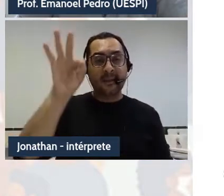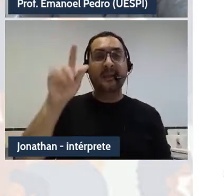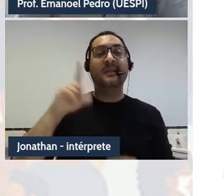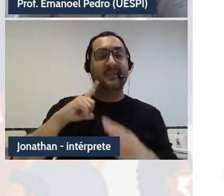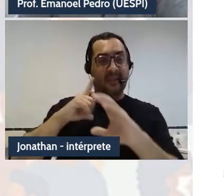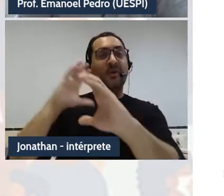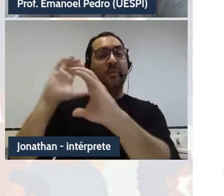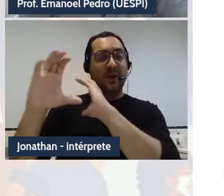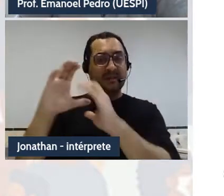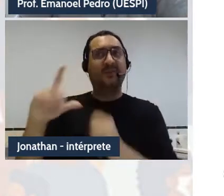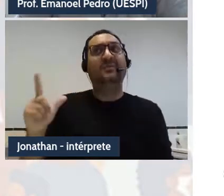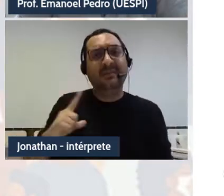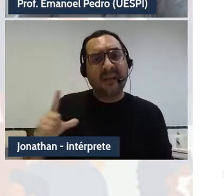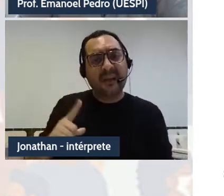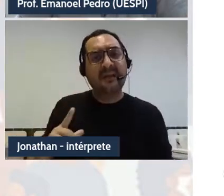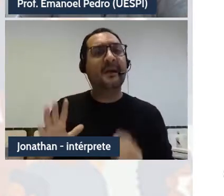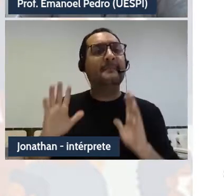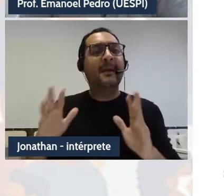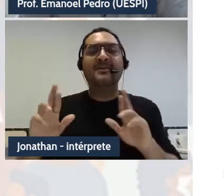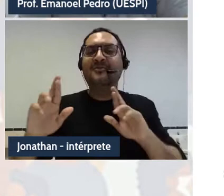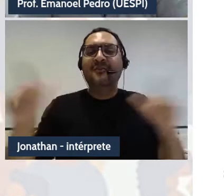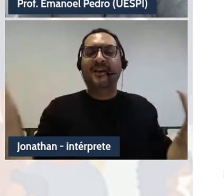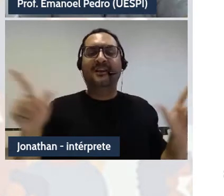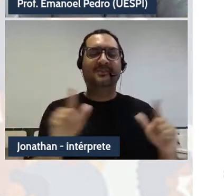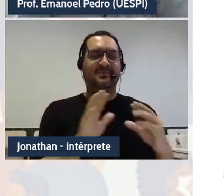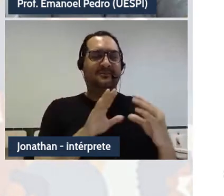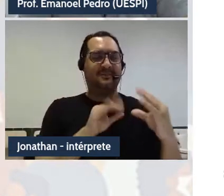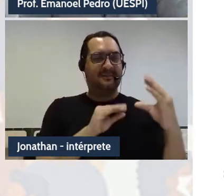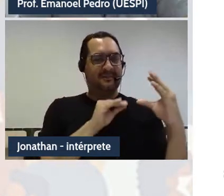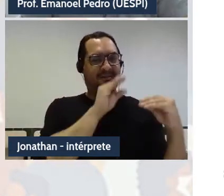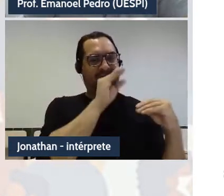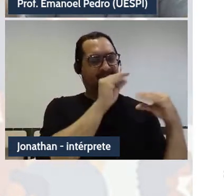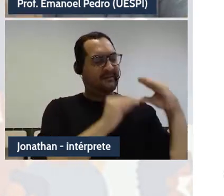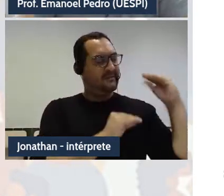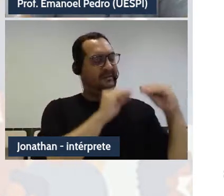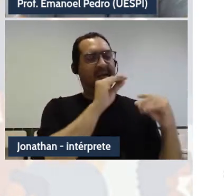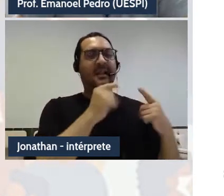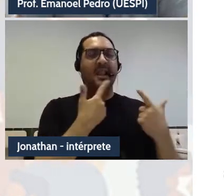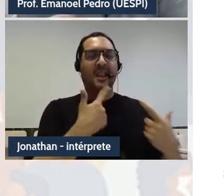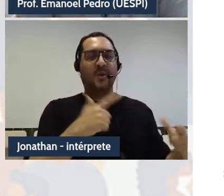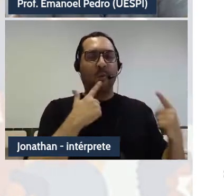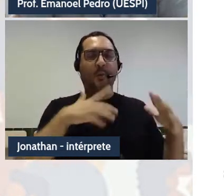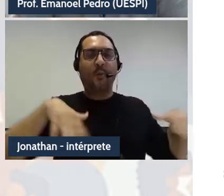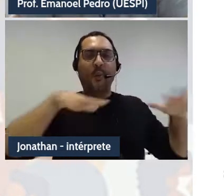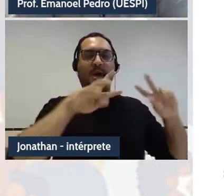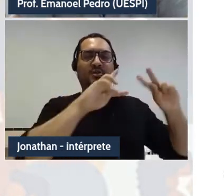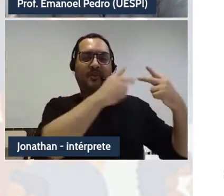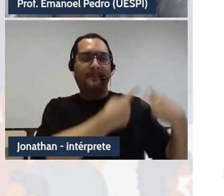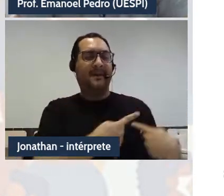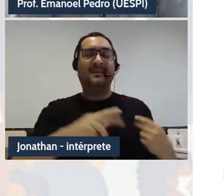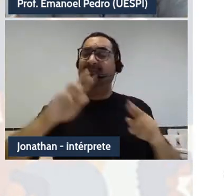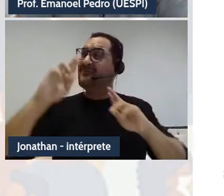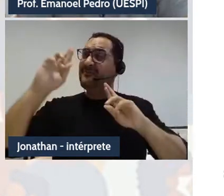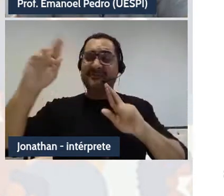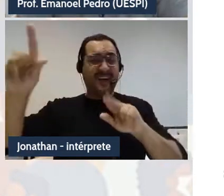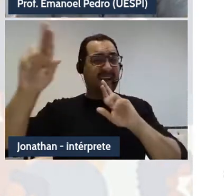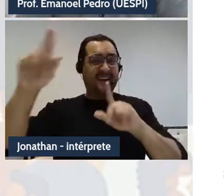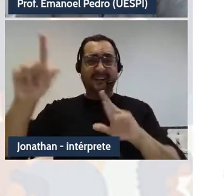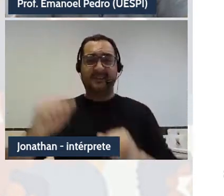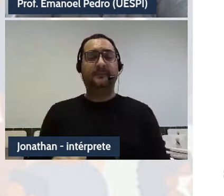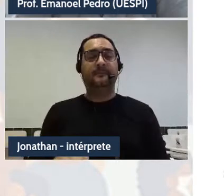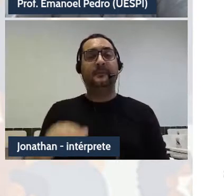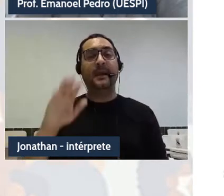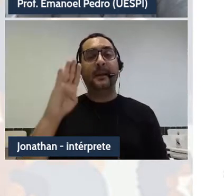nada é comparada à linguagem e comunicação humanas. Ora, o Banveniste destaca nesse texto que não